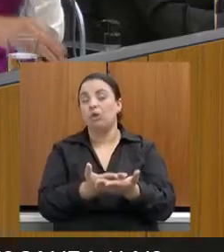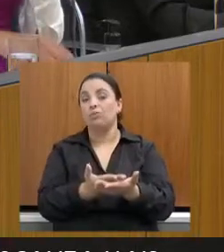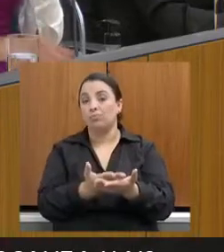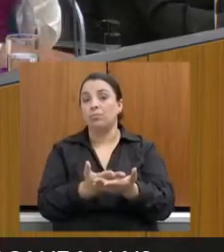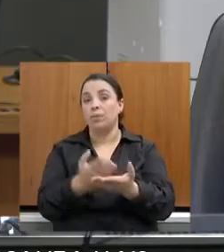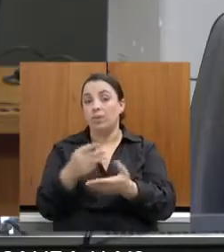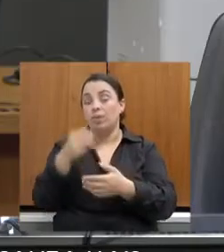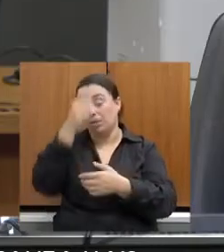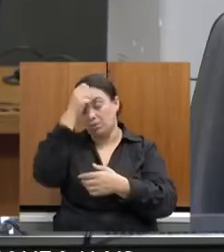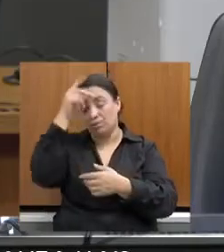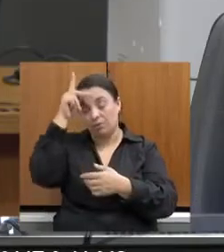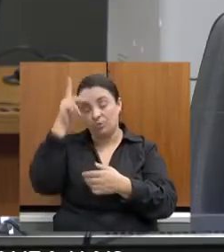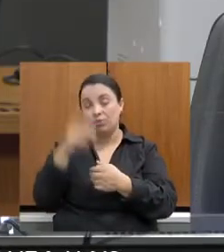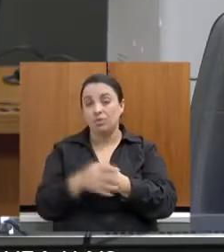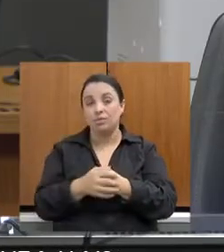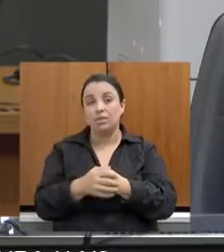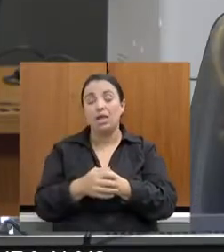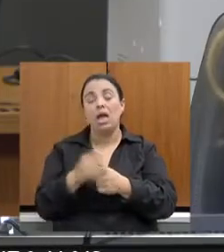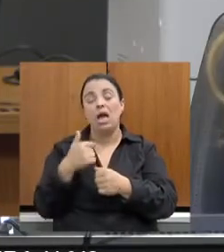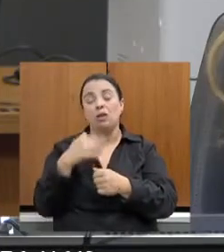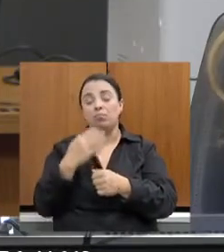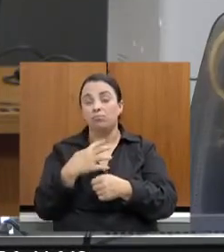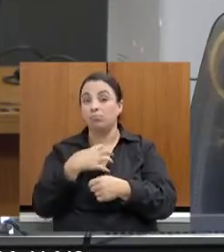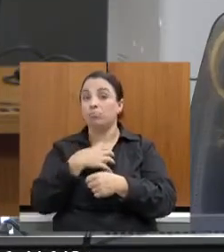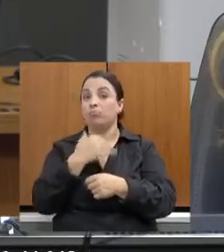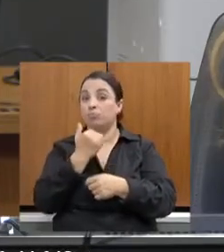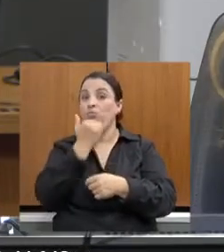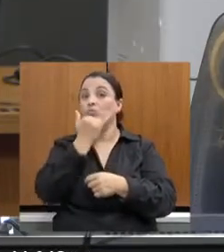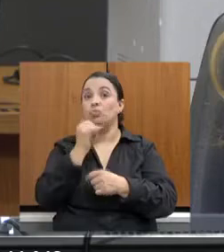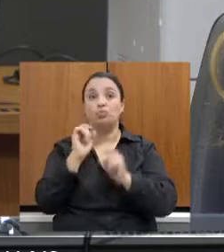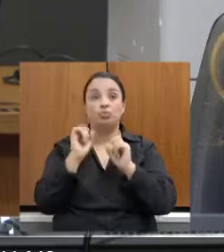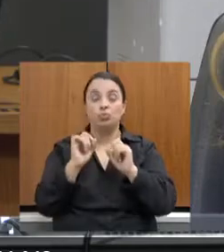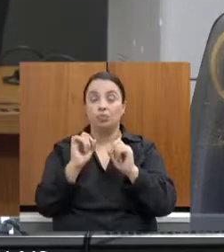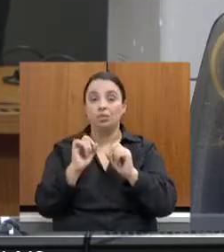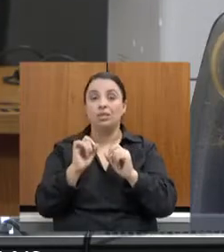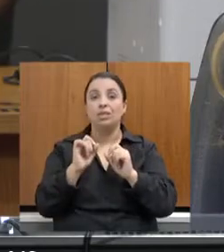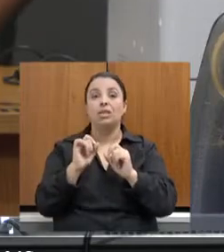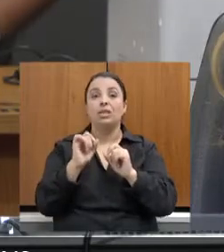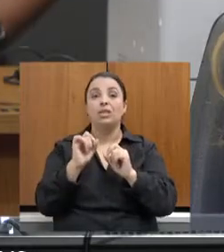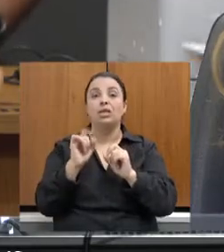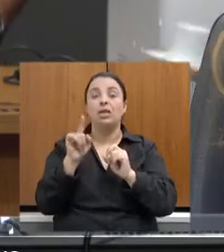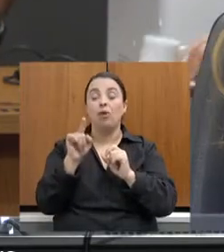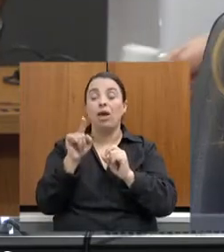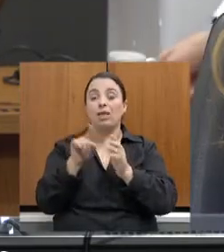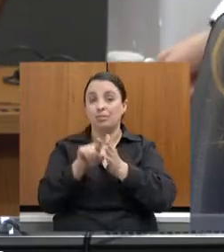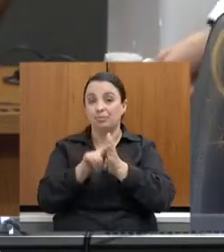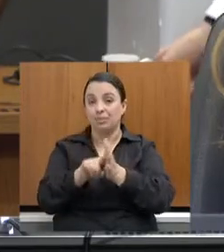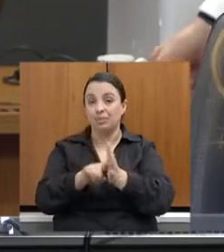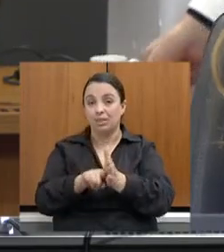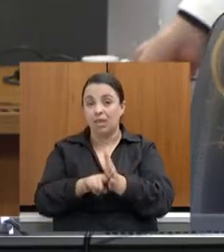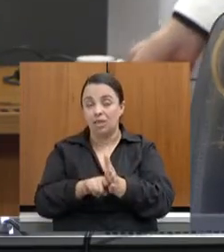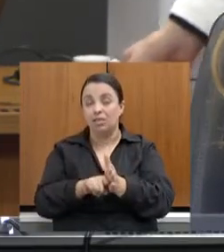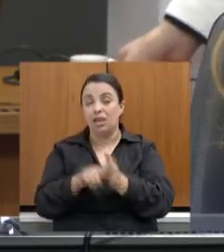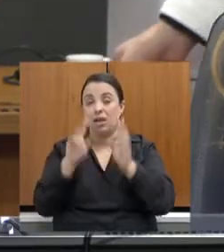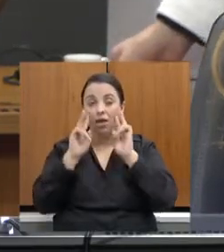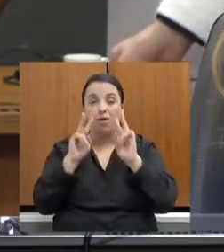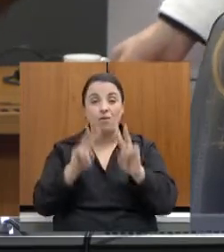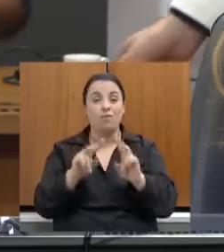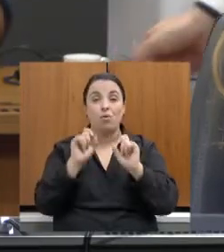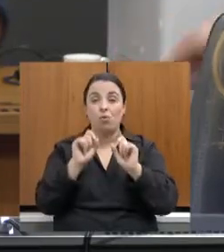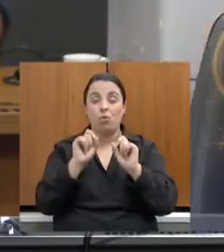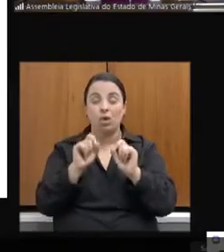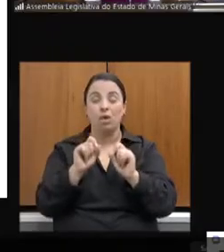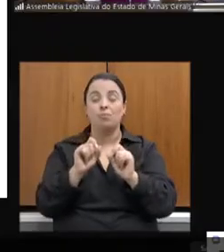E aí, para nossa surpresa, o que a gente percebe ali com os dados do Munique de 2016, é que 36